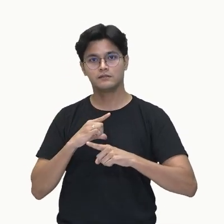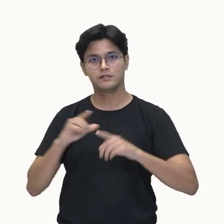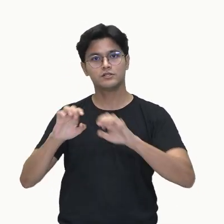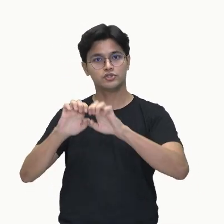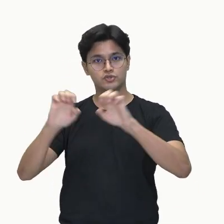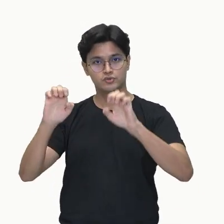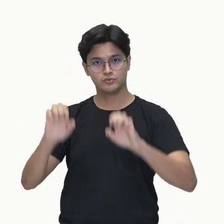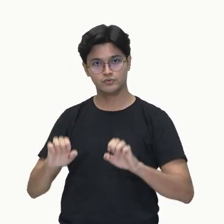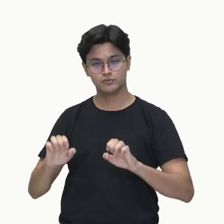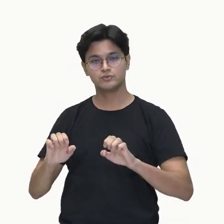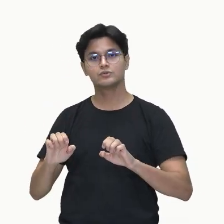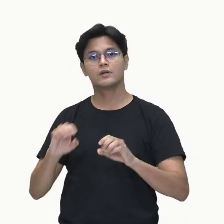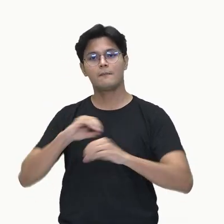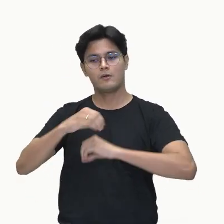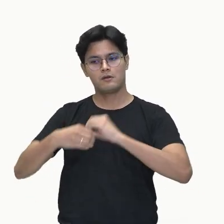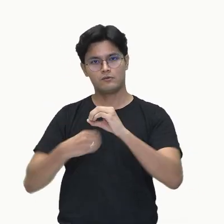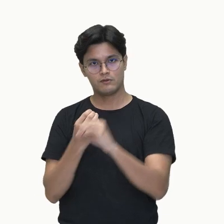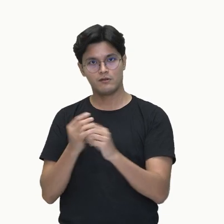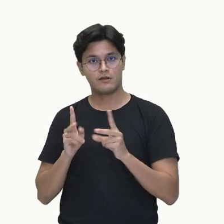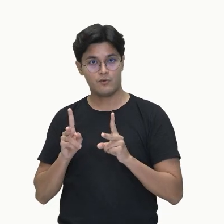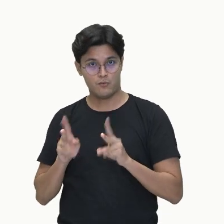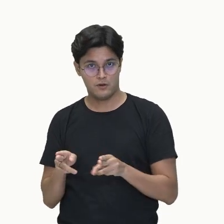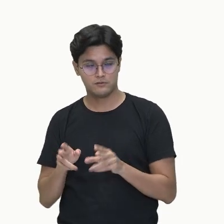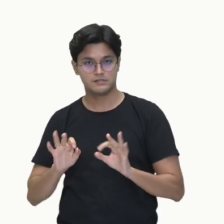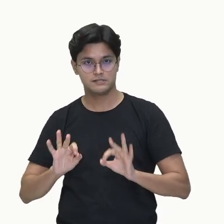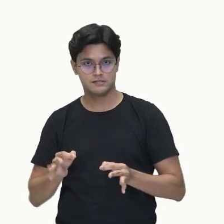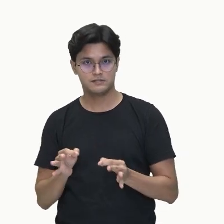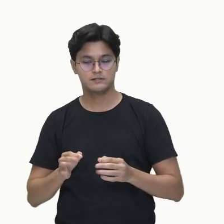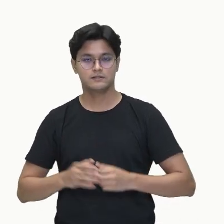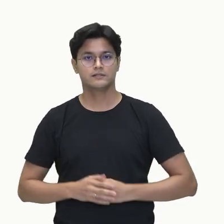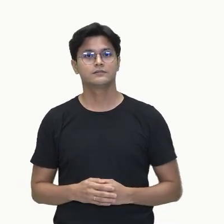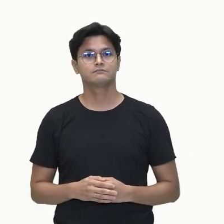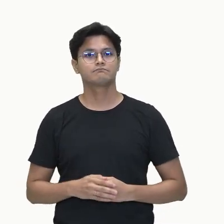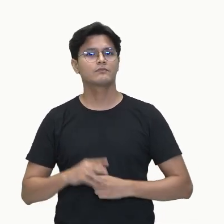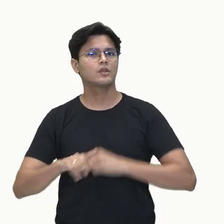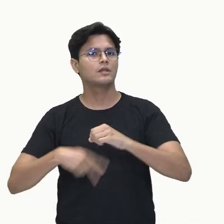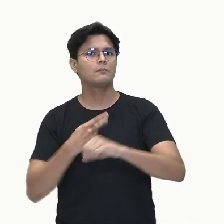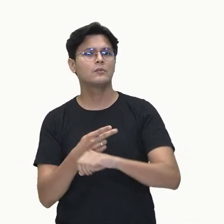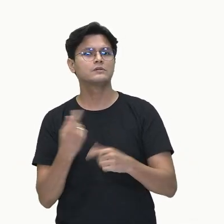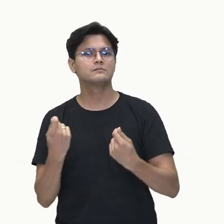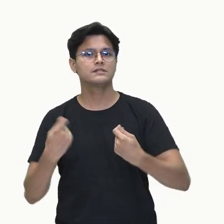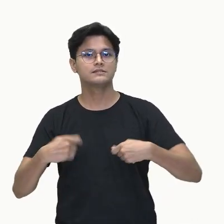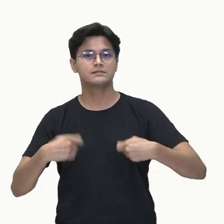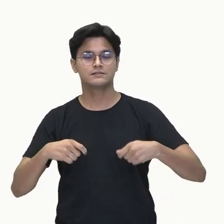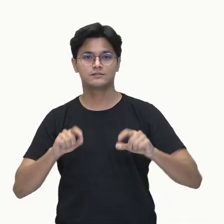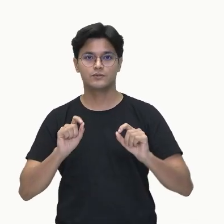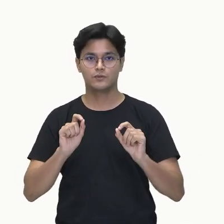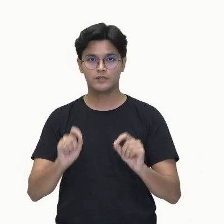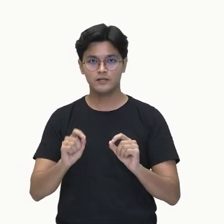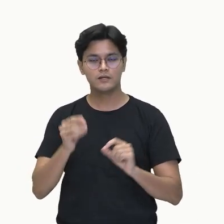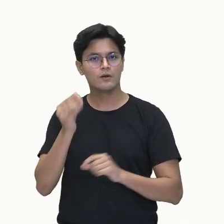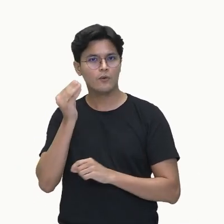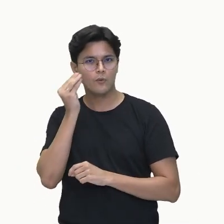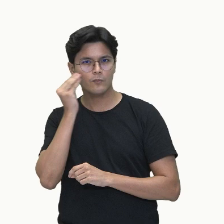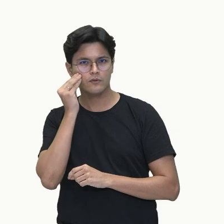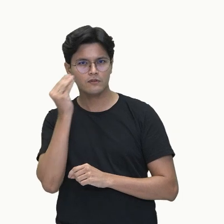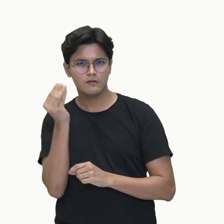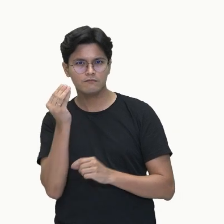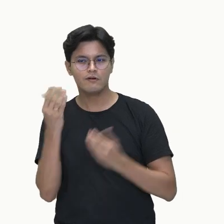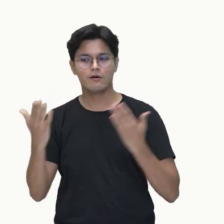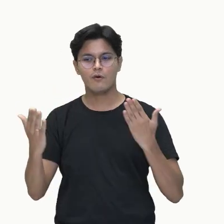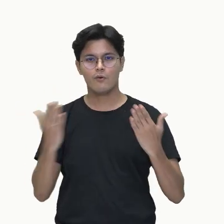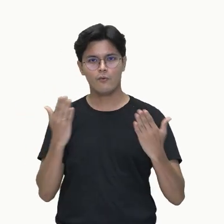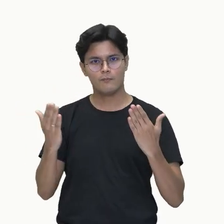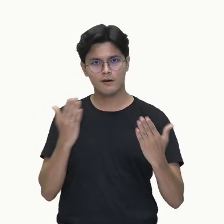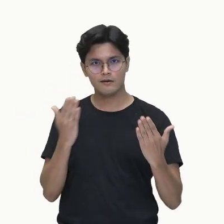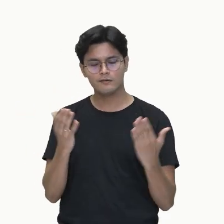molecular. E em seguida, eu preciso observar, comparar